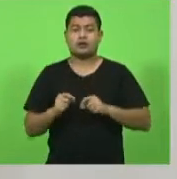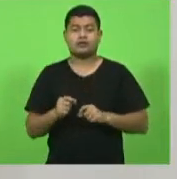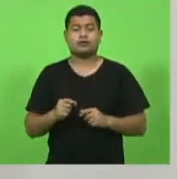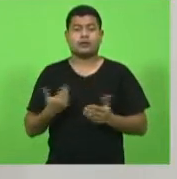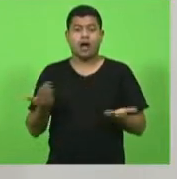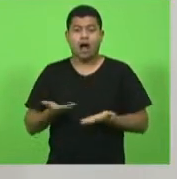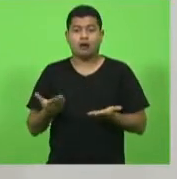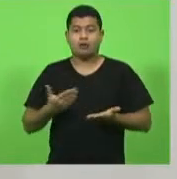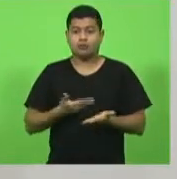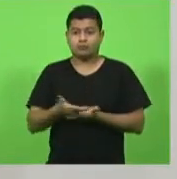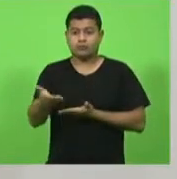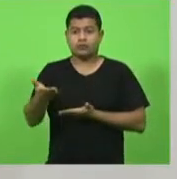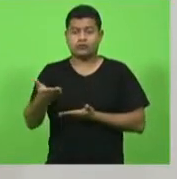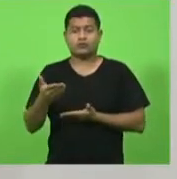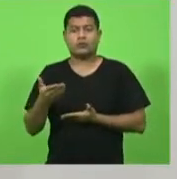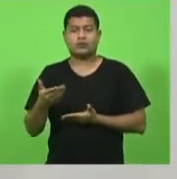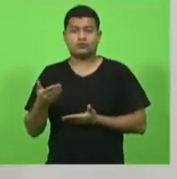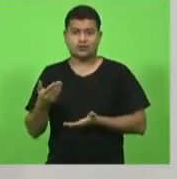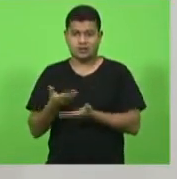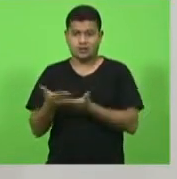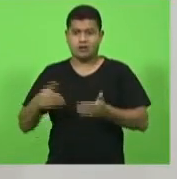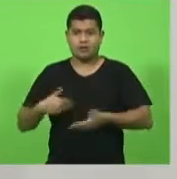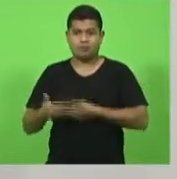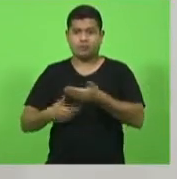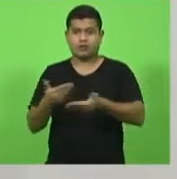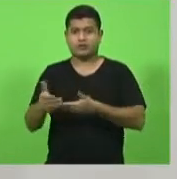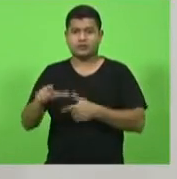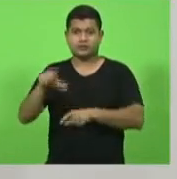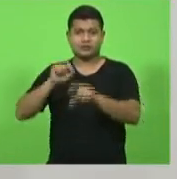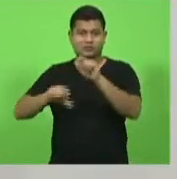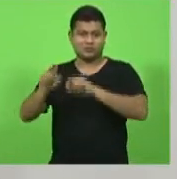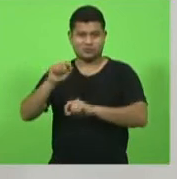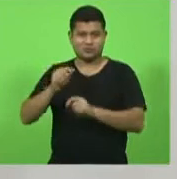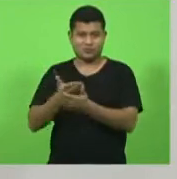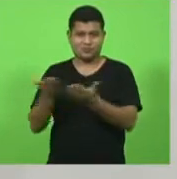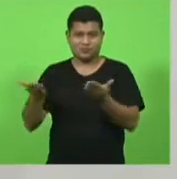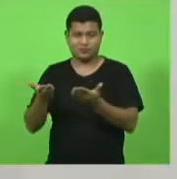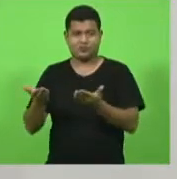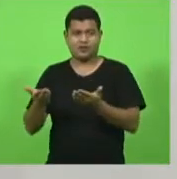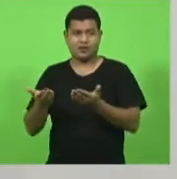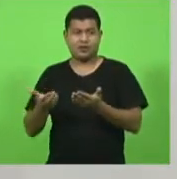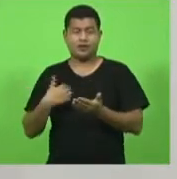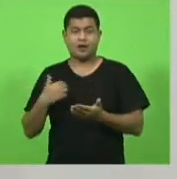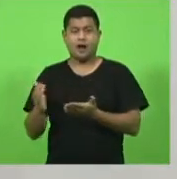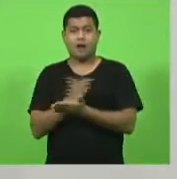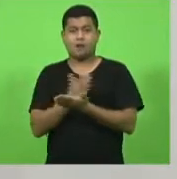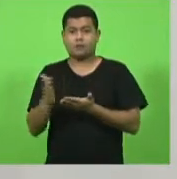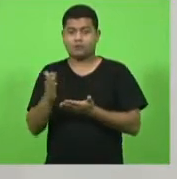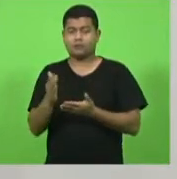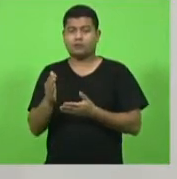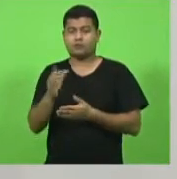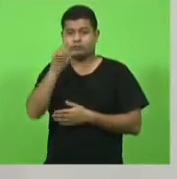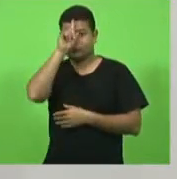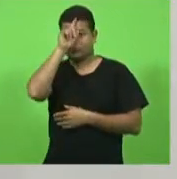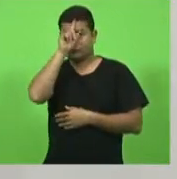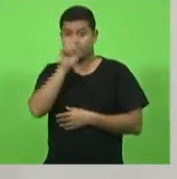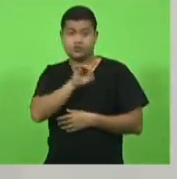seletivo para alguns hospitais do estado e apenas médicos foram